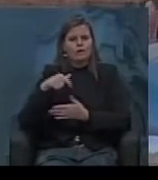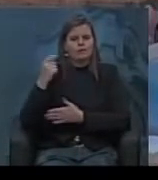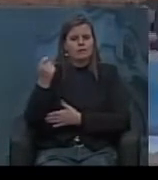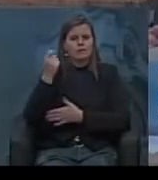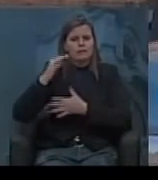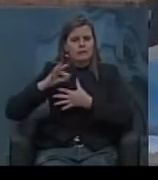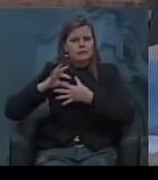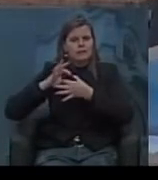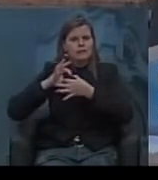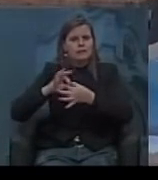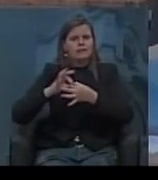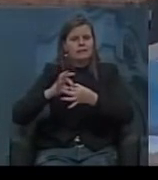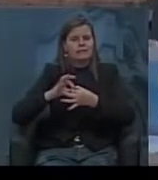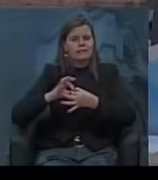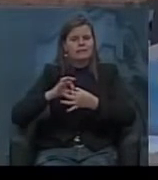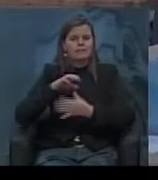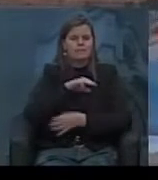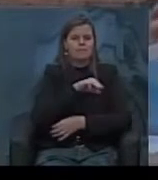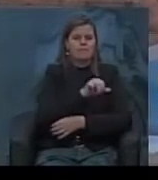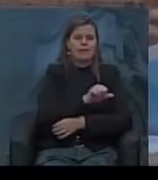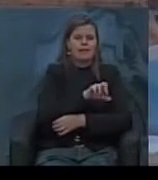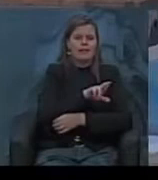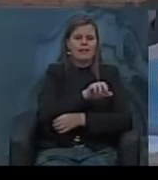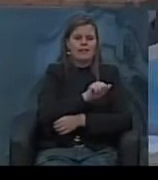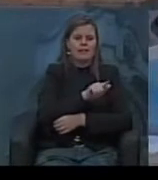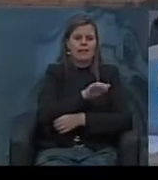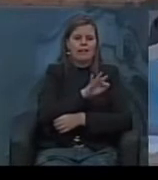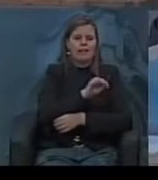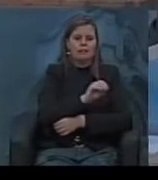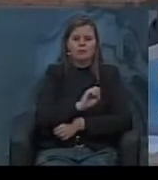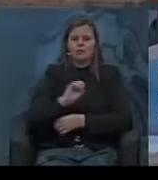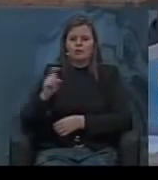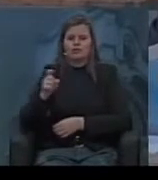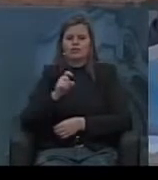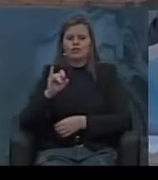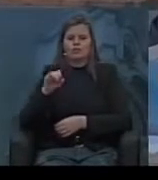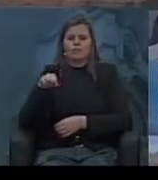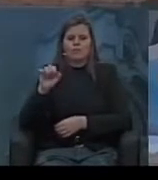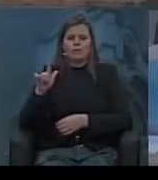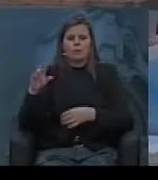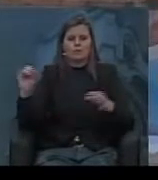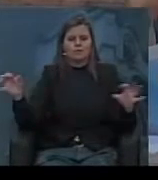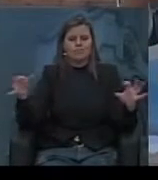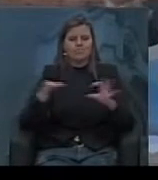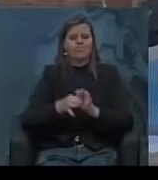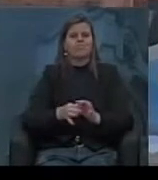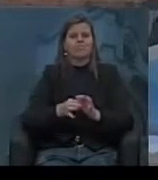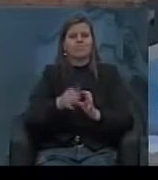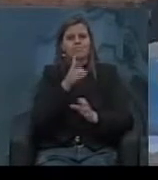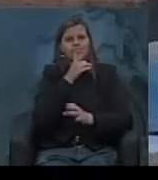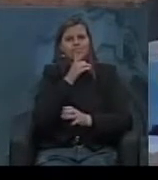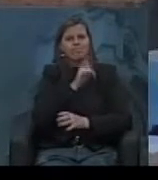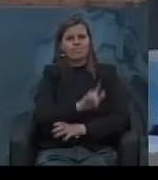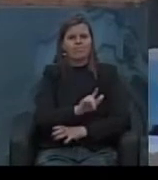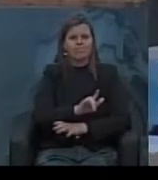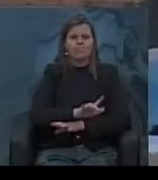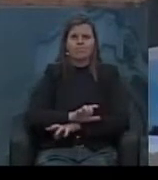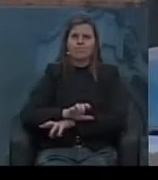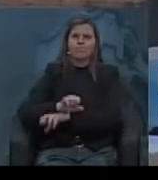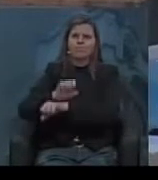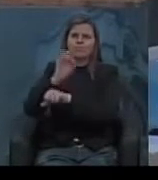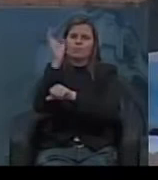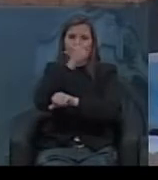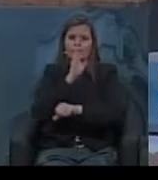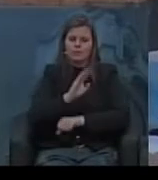Grande unindo maragatos e chimangos o que era impossível de acreditar ele conseguiu exatamente para conquistar o Brasil e